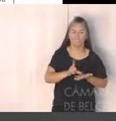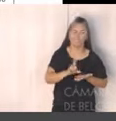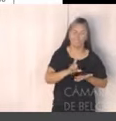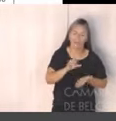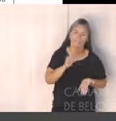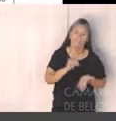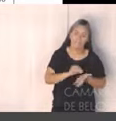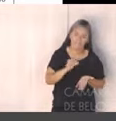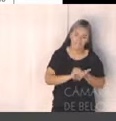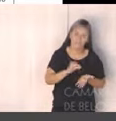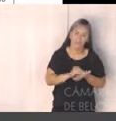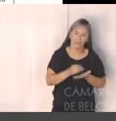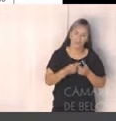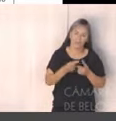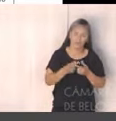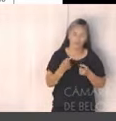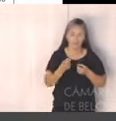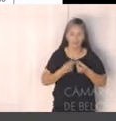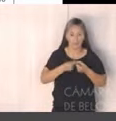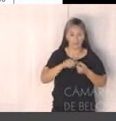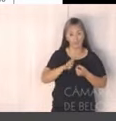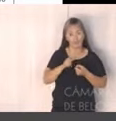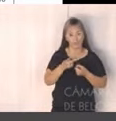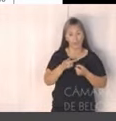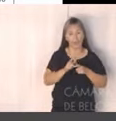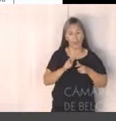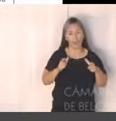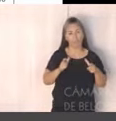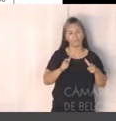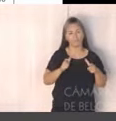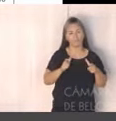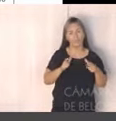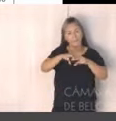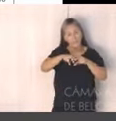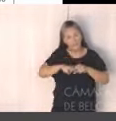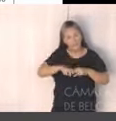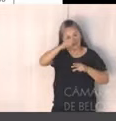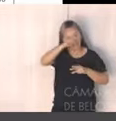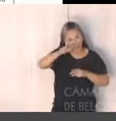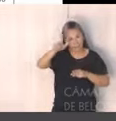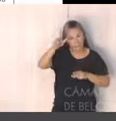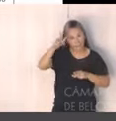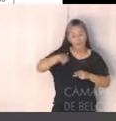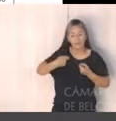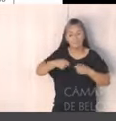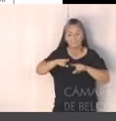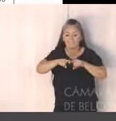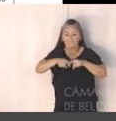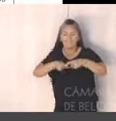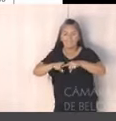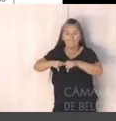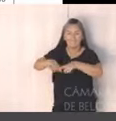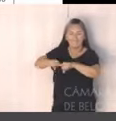Horizonte demanda, então, a Prefeitura sempre utiliza dos empréstimos, das operações de